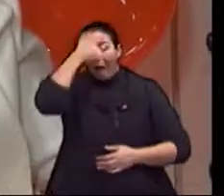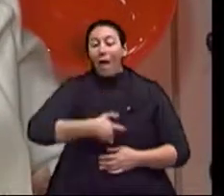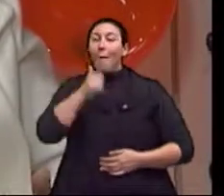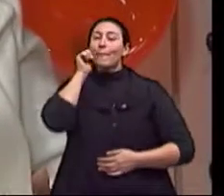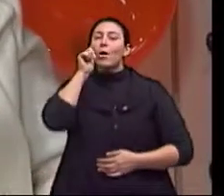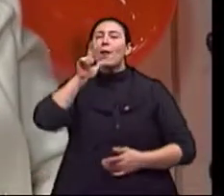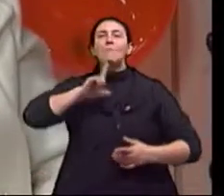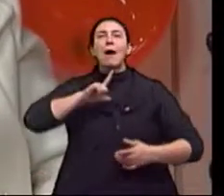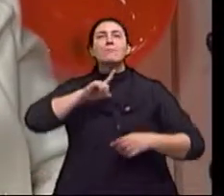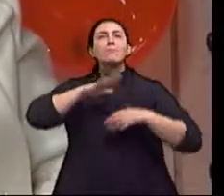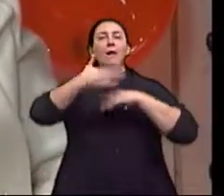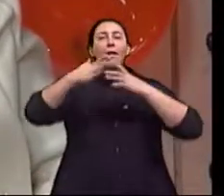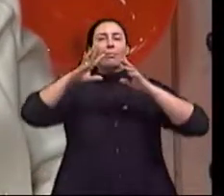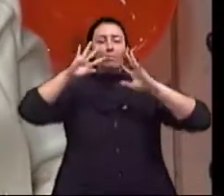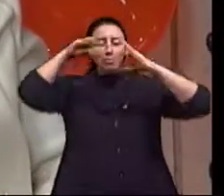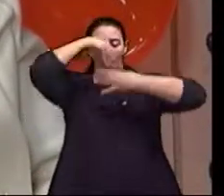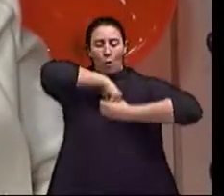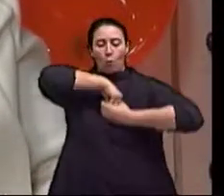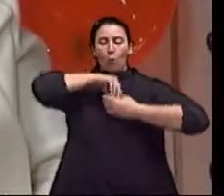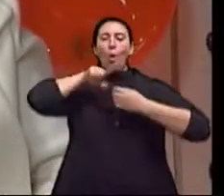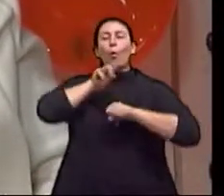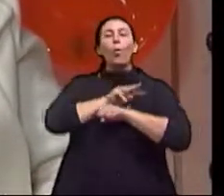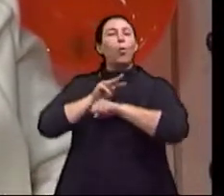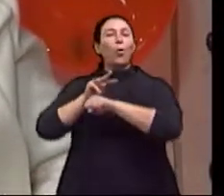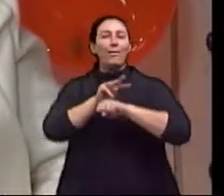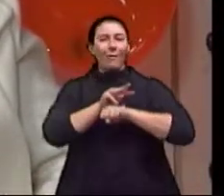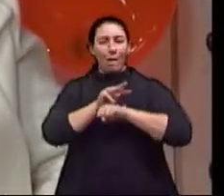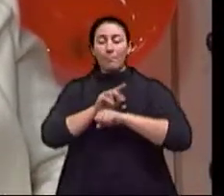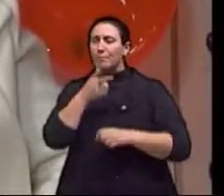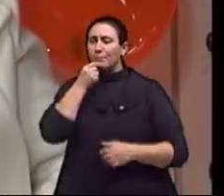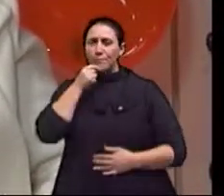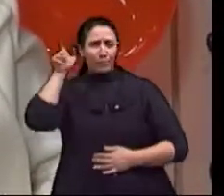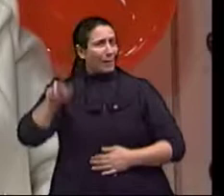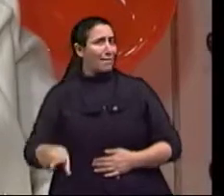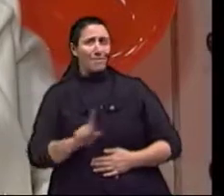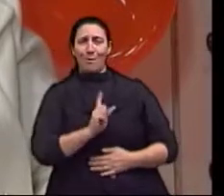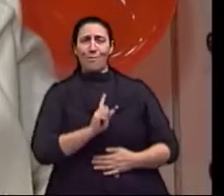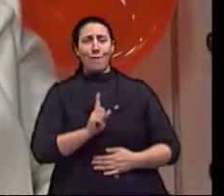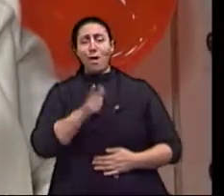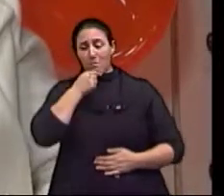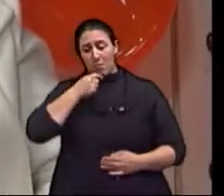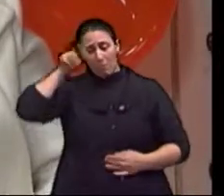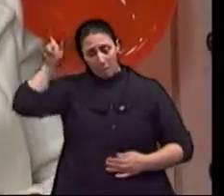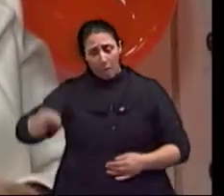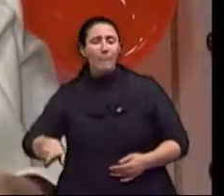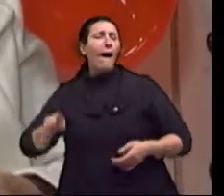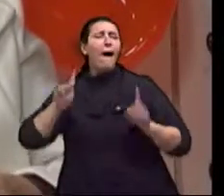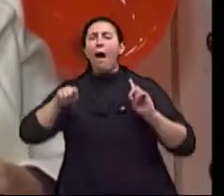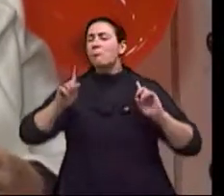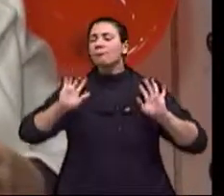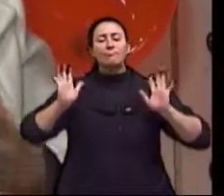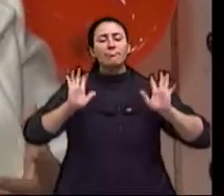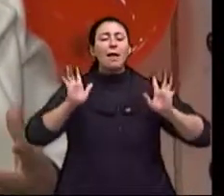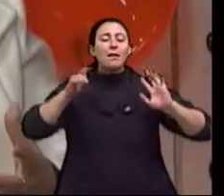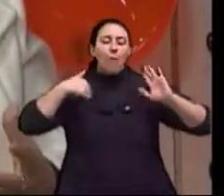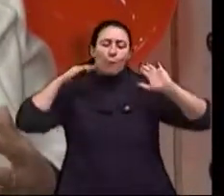a família. Para o homem, ele está mais destacado disso, ele está mais investido realmente em coisas